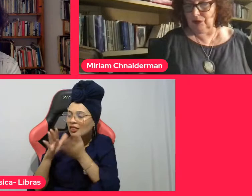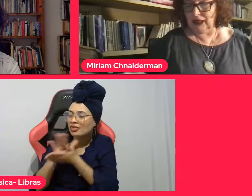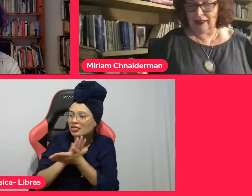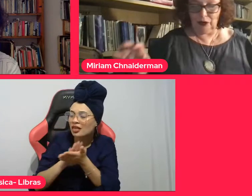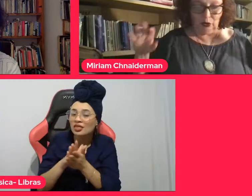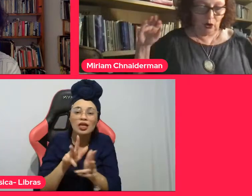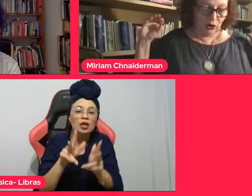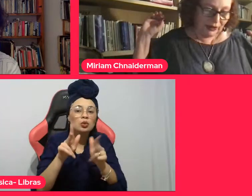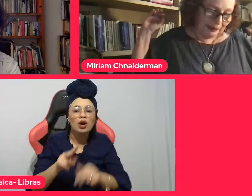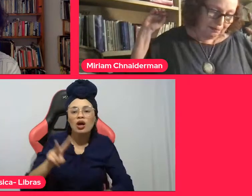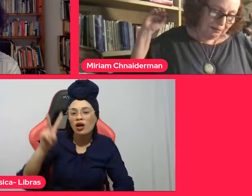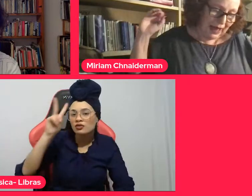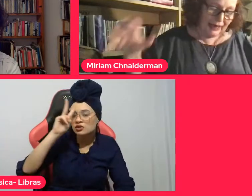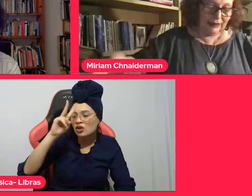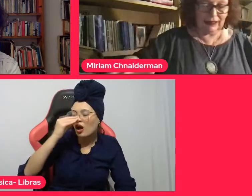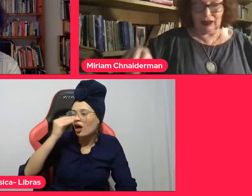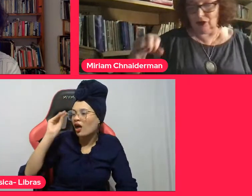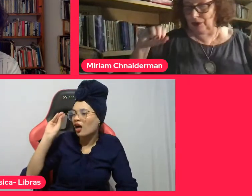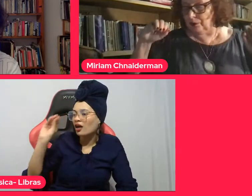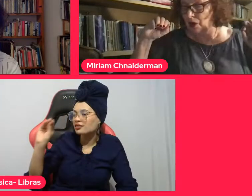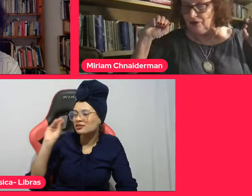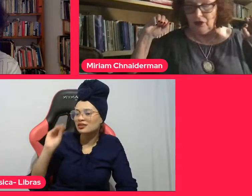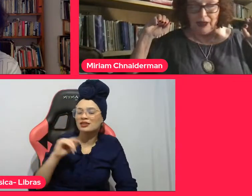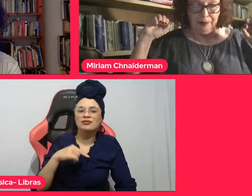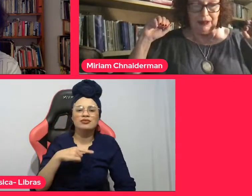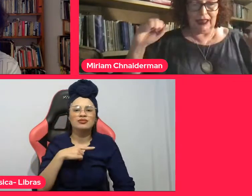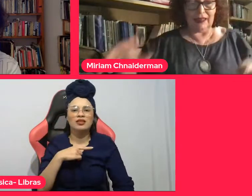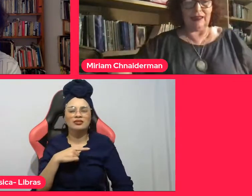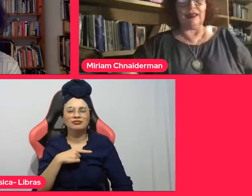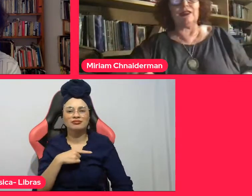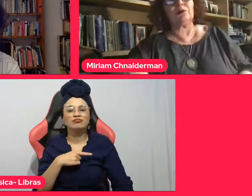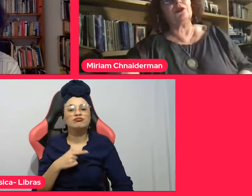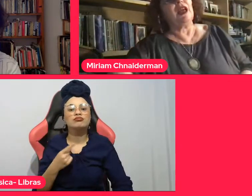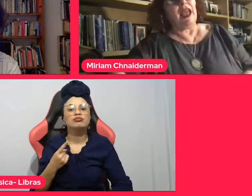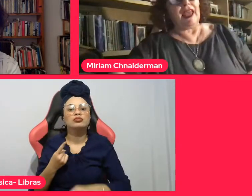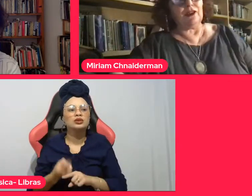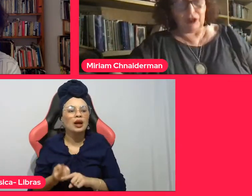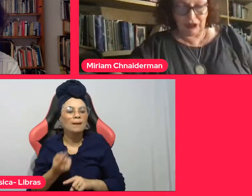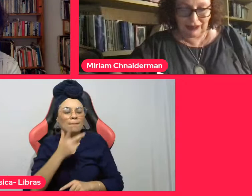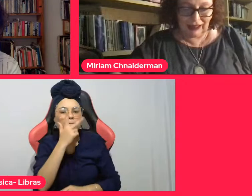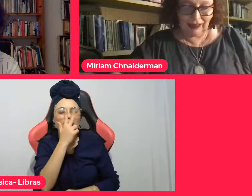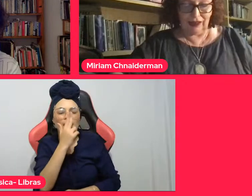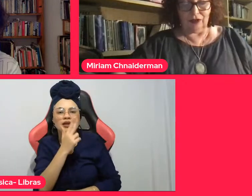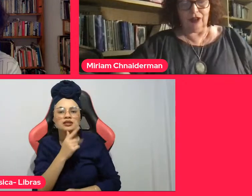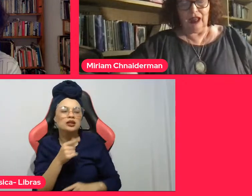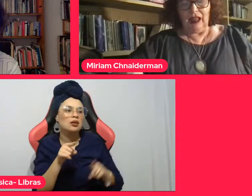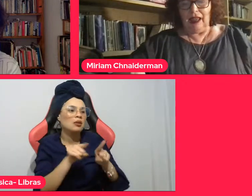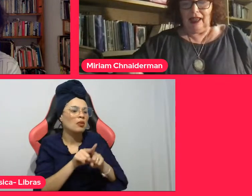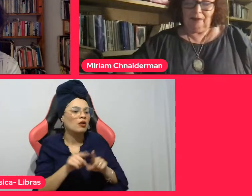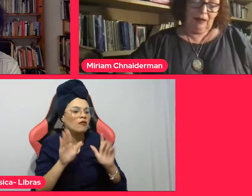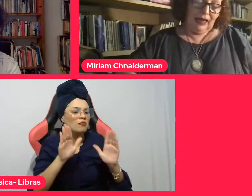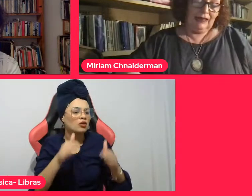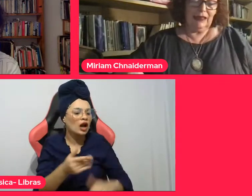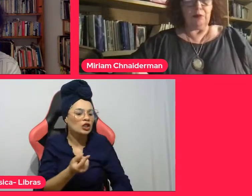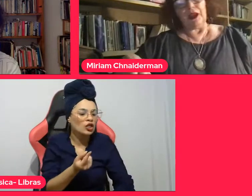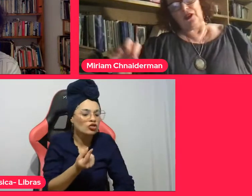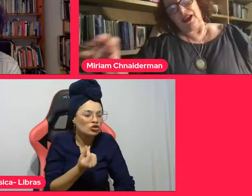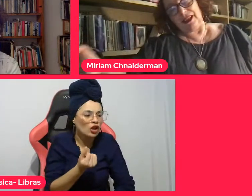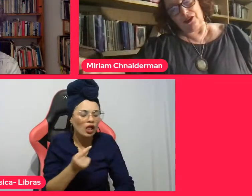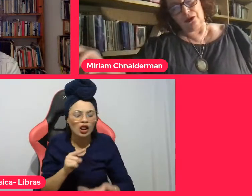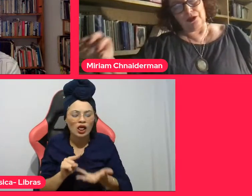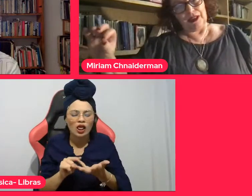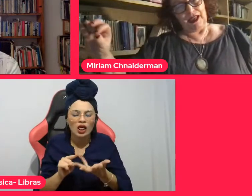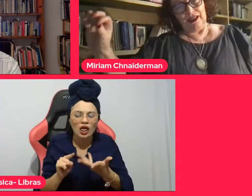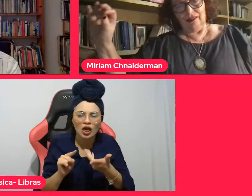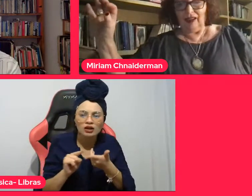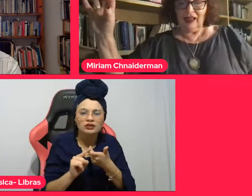é um trator que passa e o que move é o capitalismo, é o dinheiro, mas, em meio